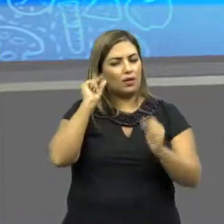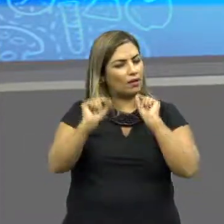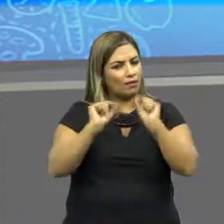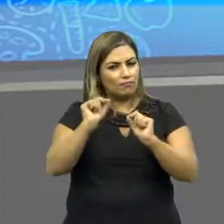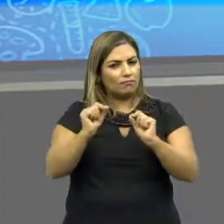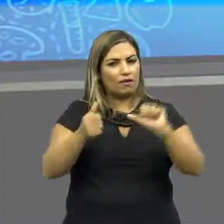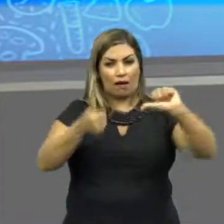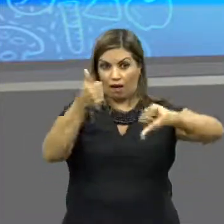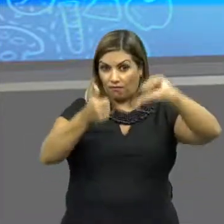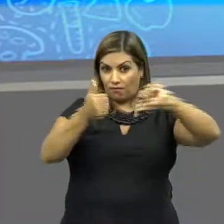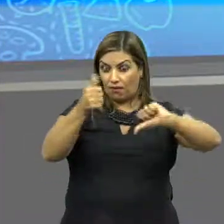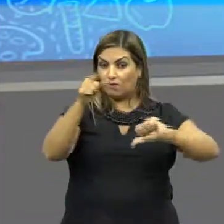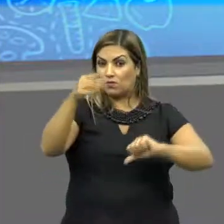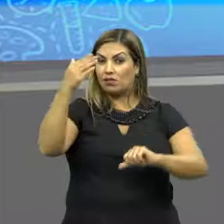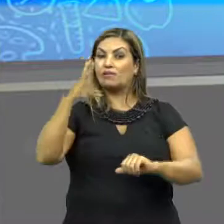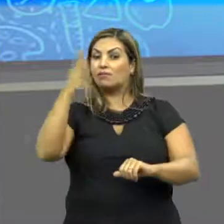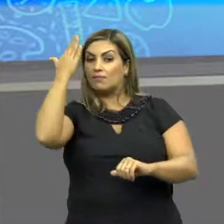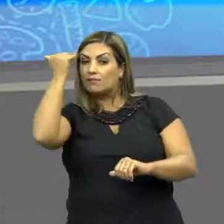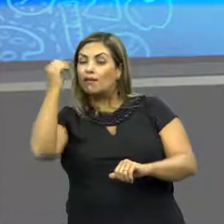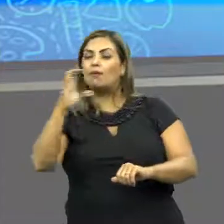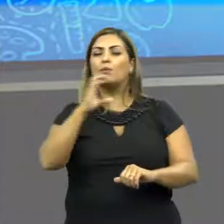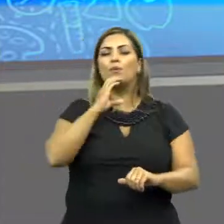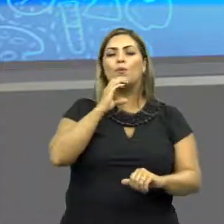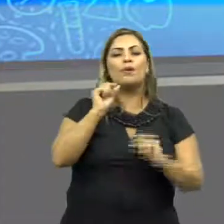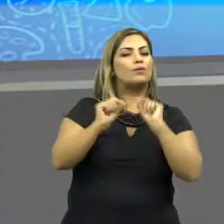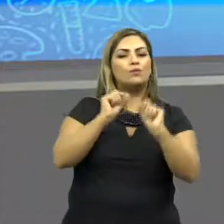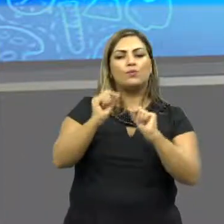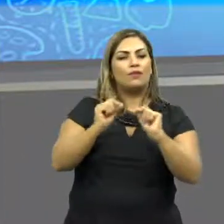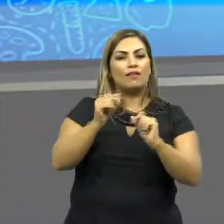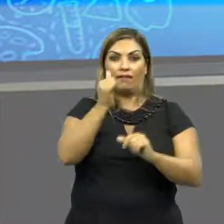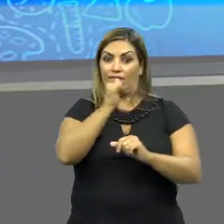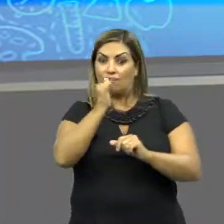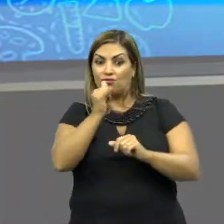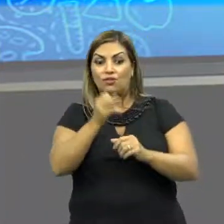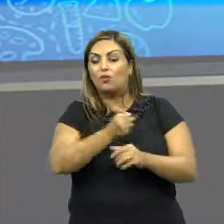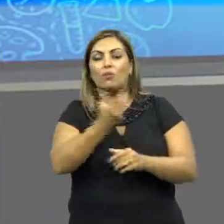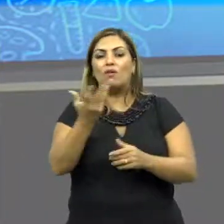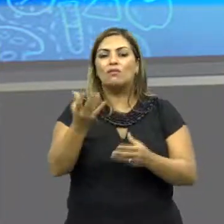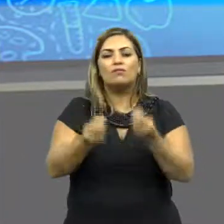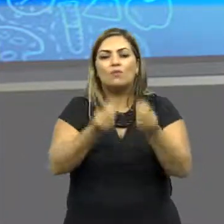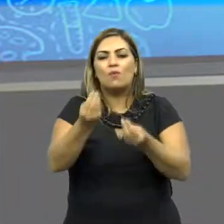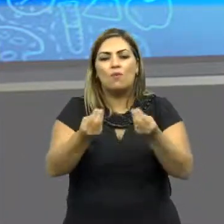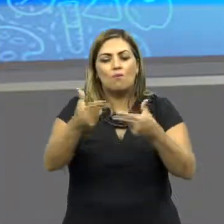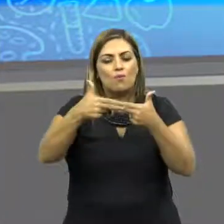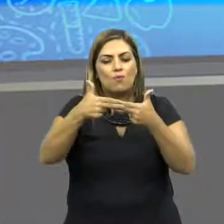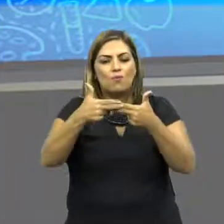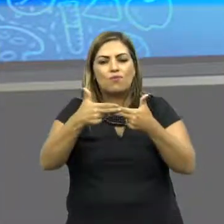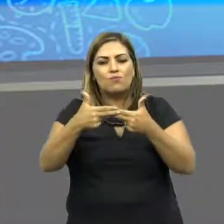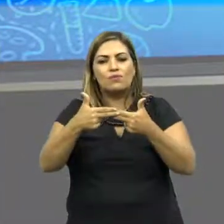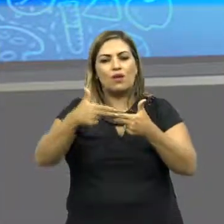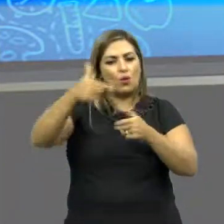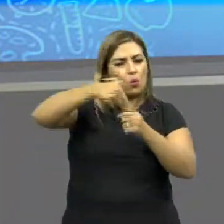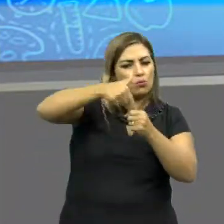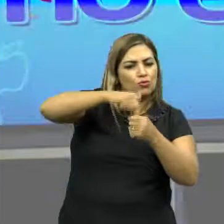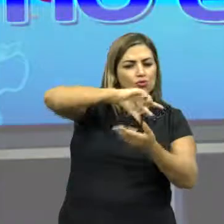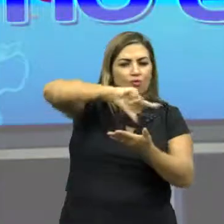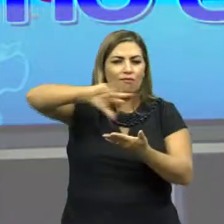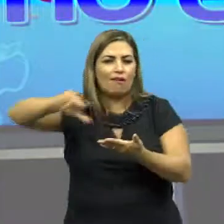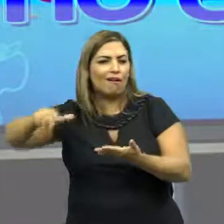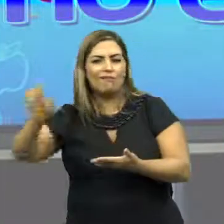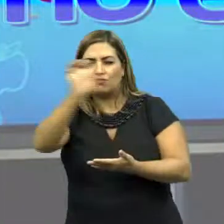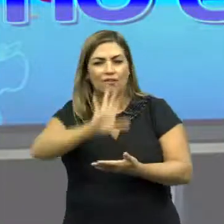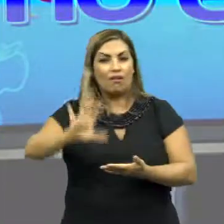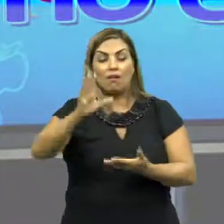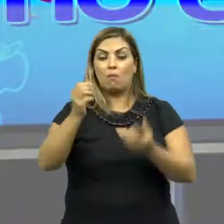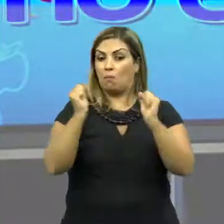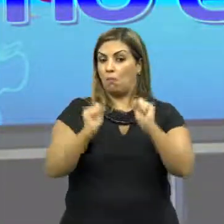avaliar o seu conhecimento em relação às fontes alternativas de energia com o uso de combustíveis. Esse